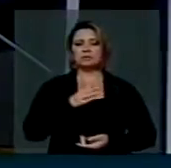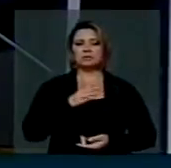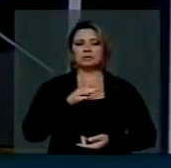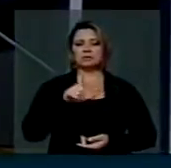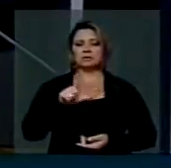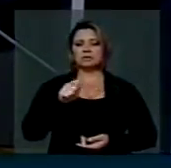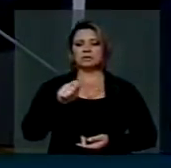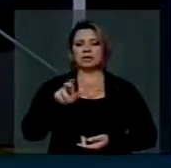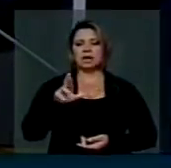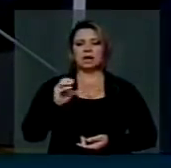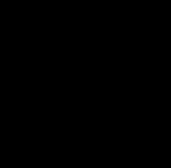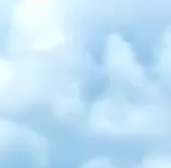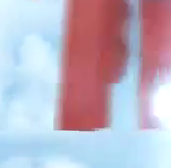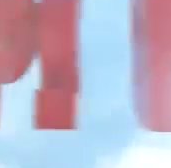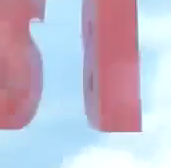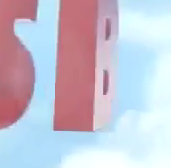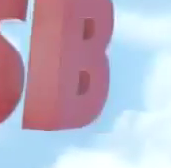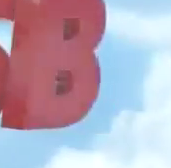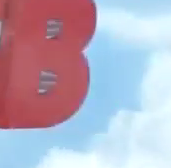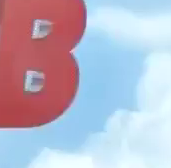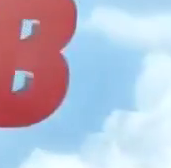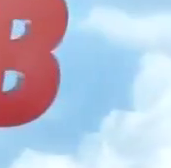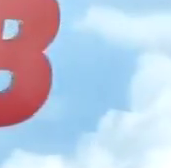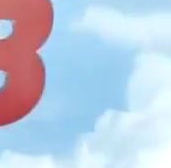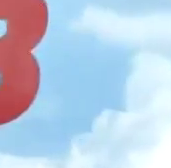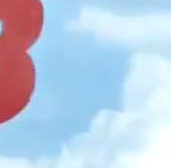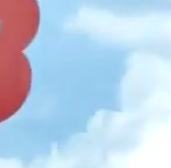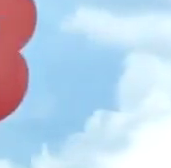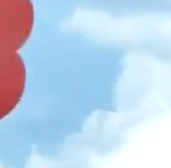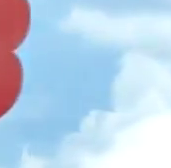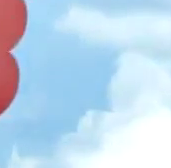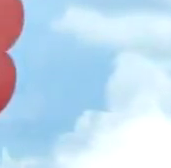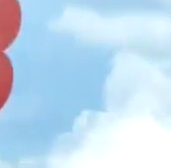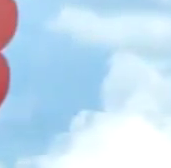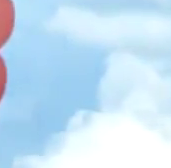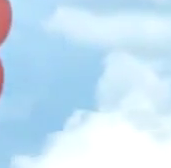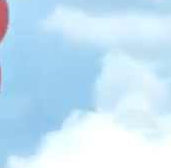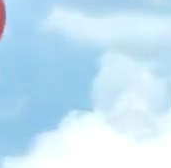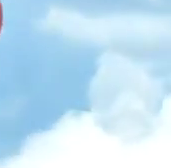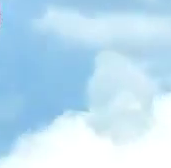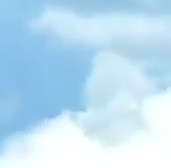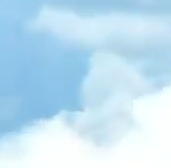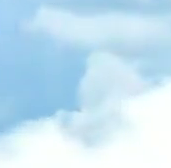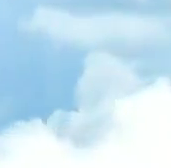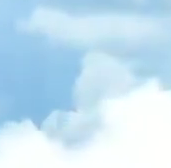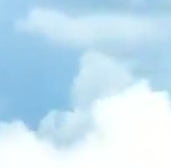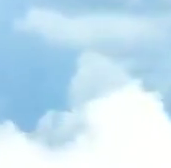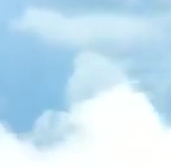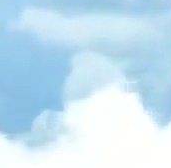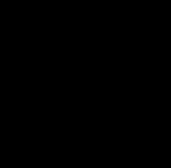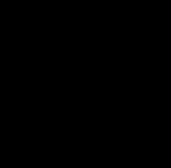estão... Márcio Ascioli, Márcio Ascioli, o Márcio